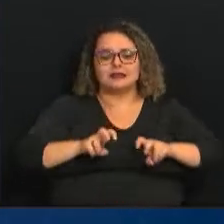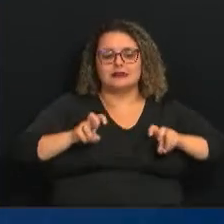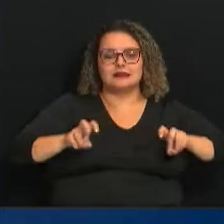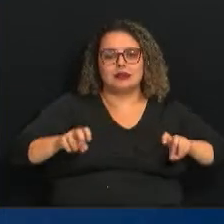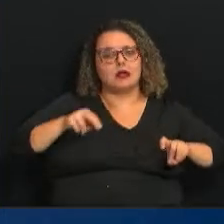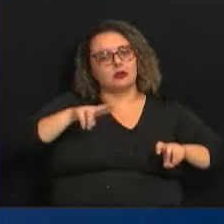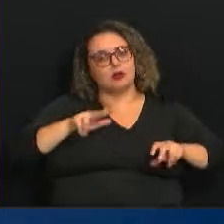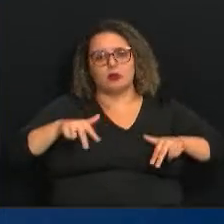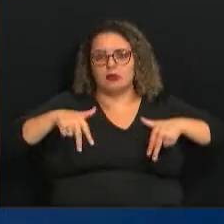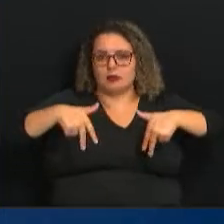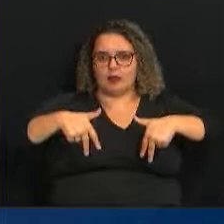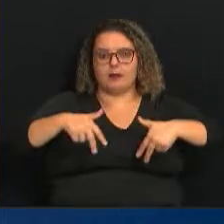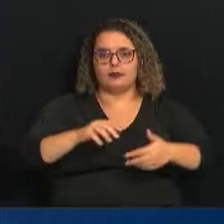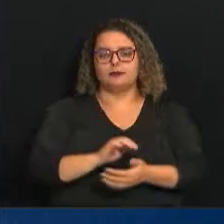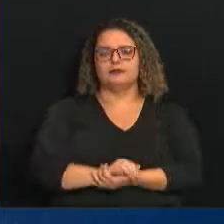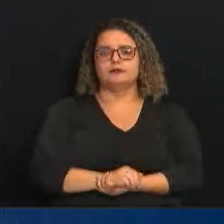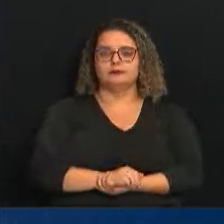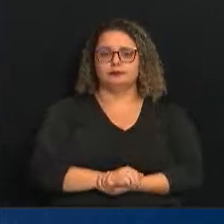pé.